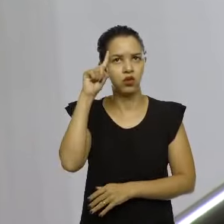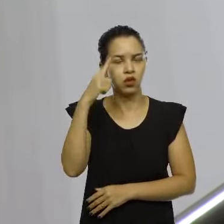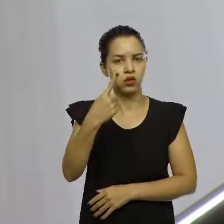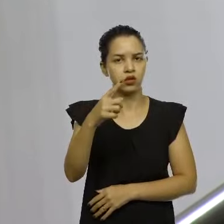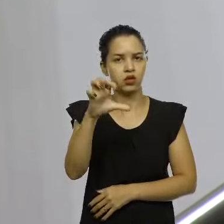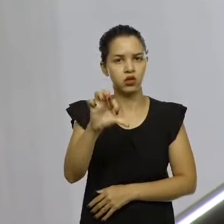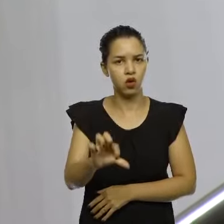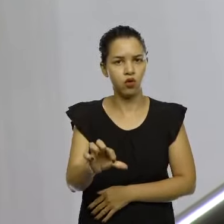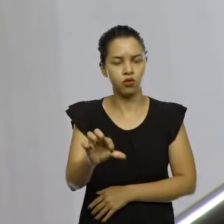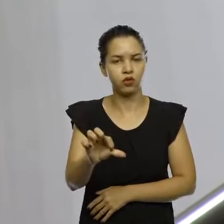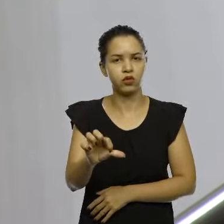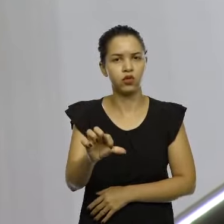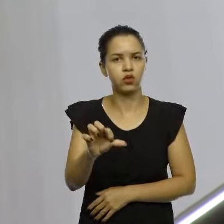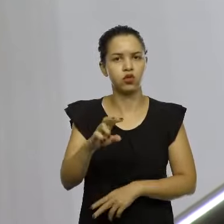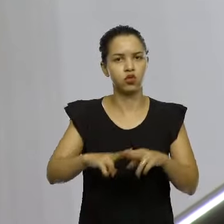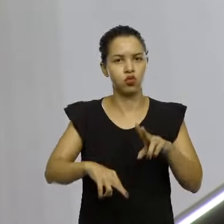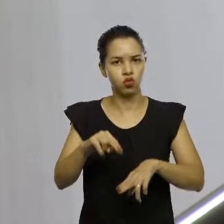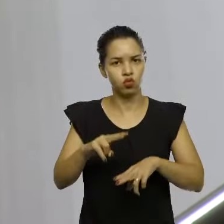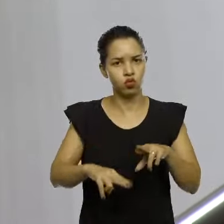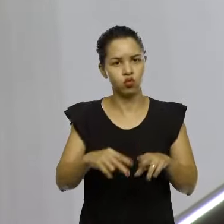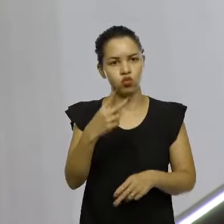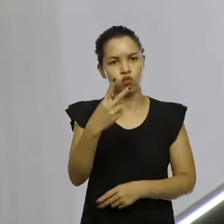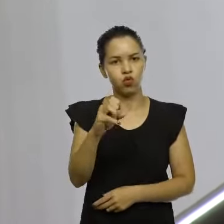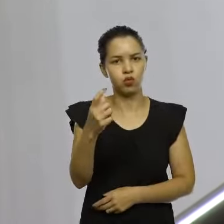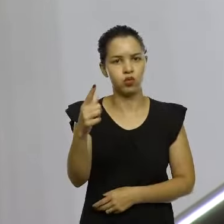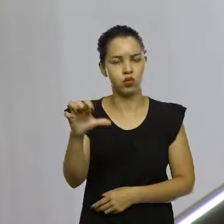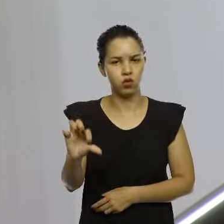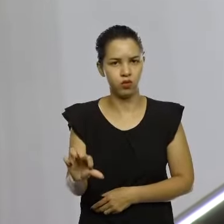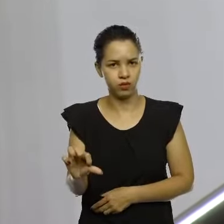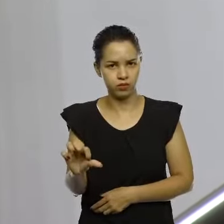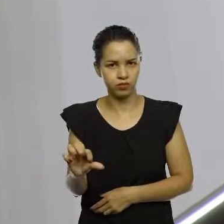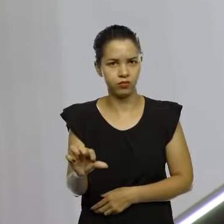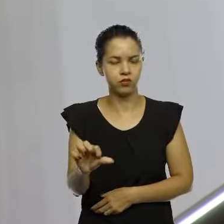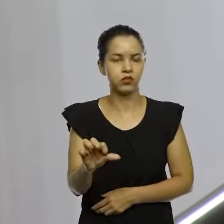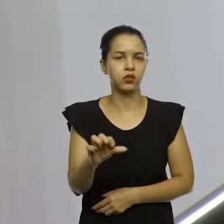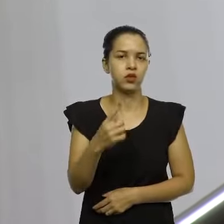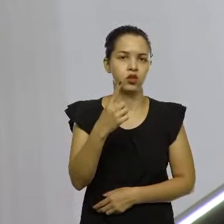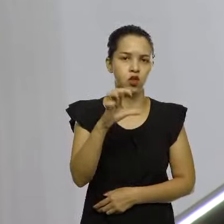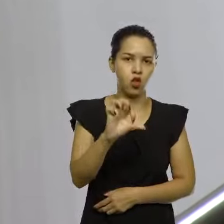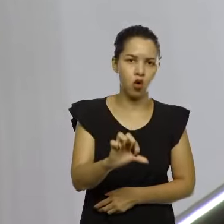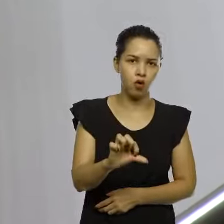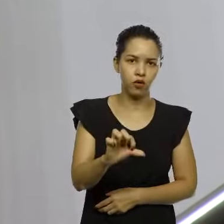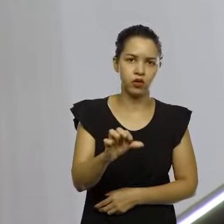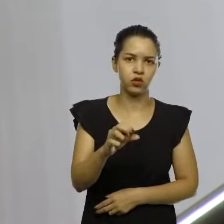de 2009. 19 de junho de 2009.